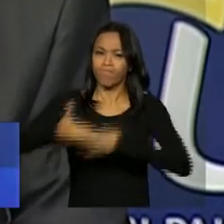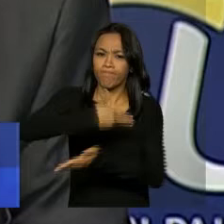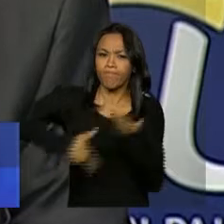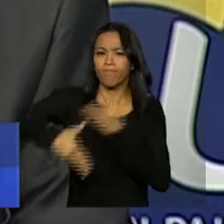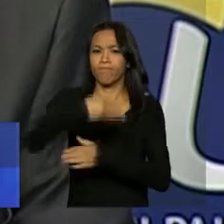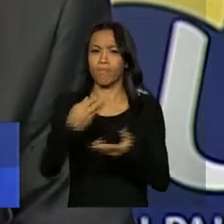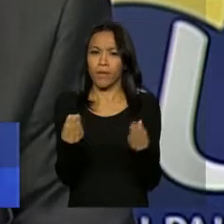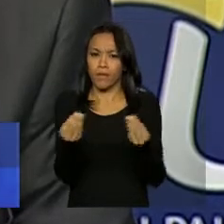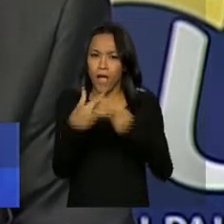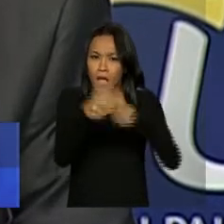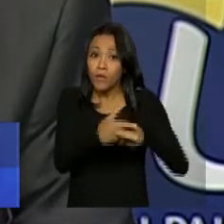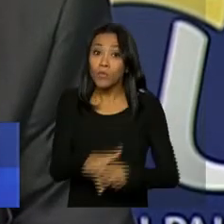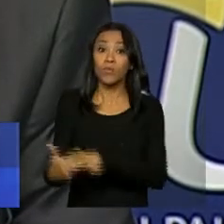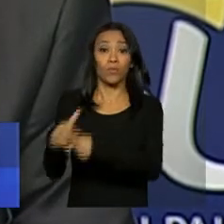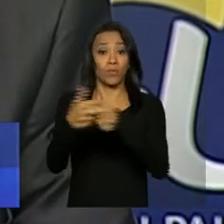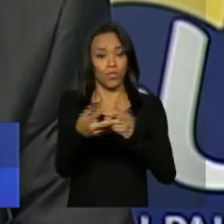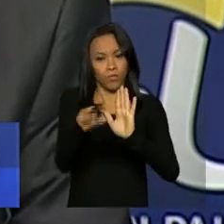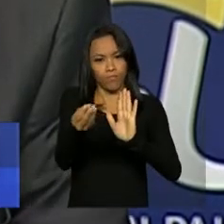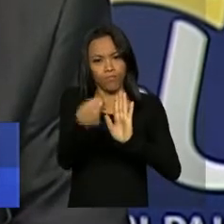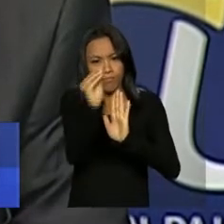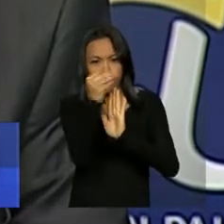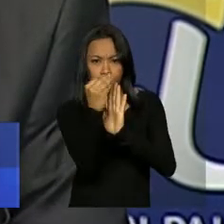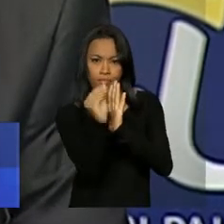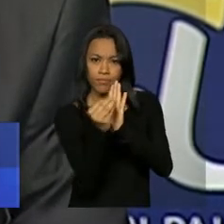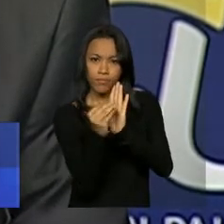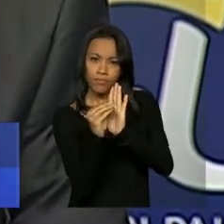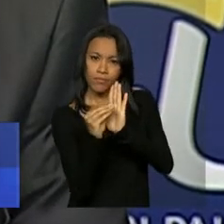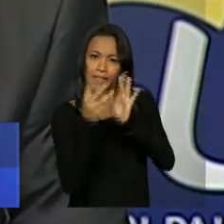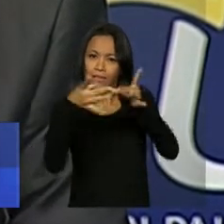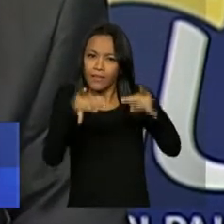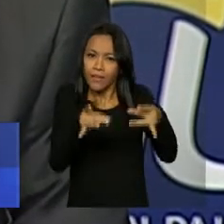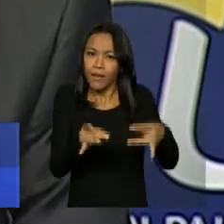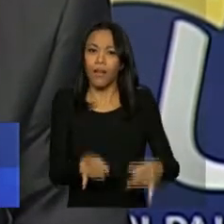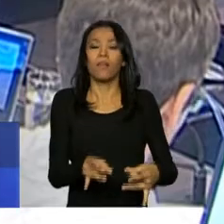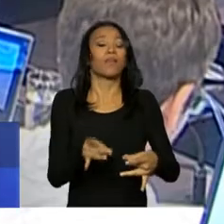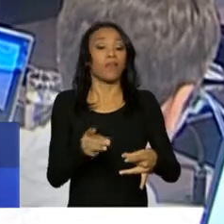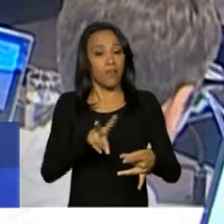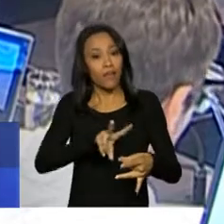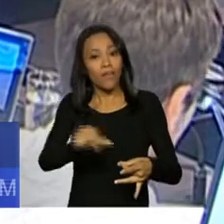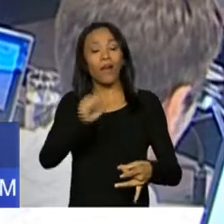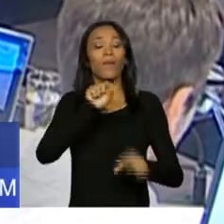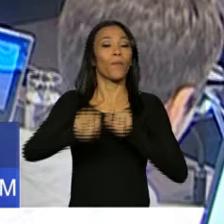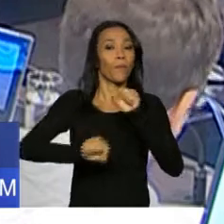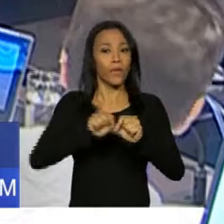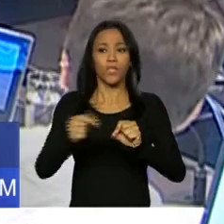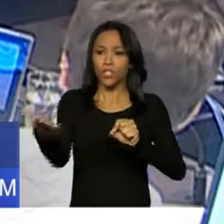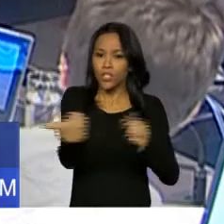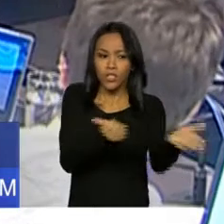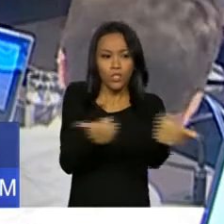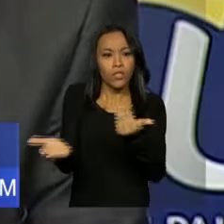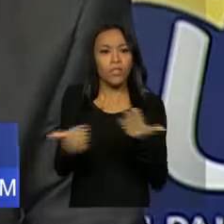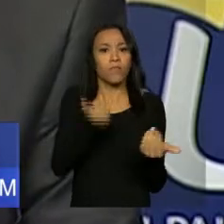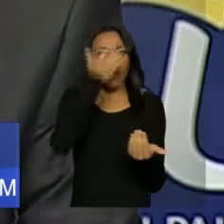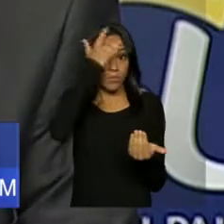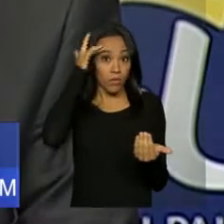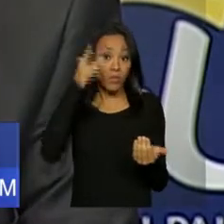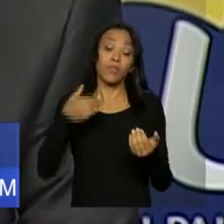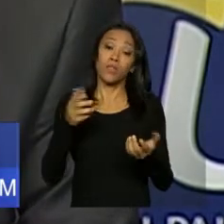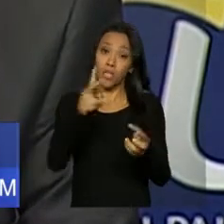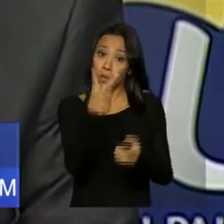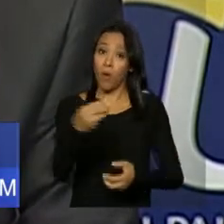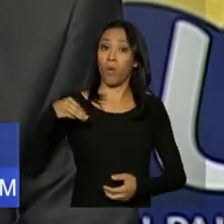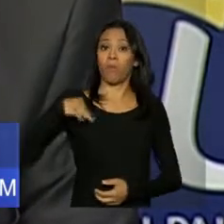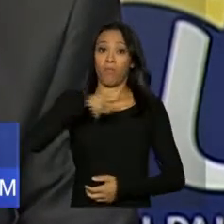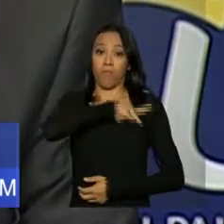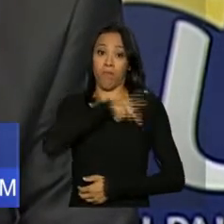a fase de tratamento que vai permitir inclusive trazer os parceiros que são essenciais, o Ministério Público